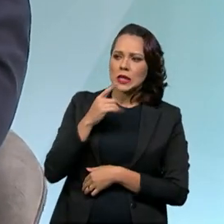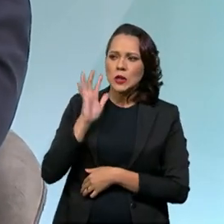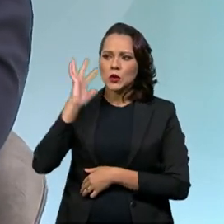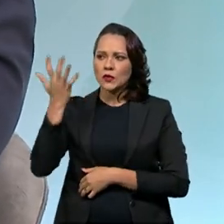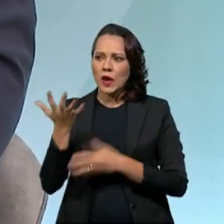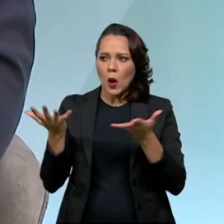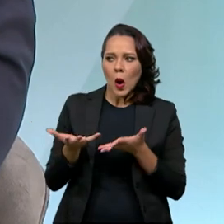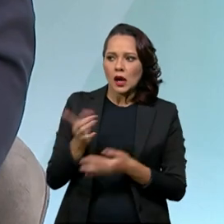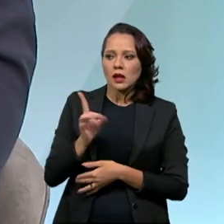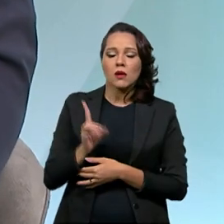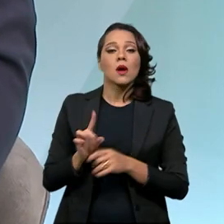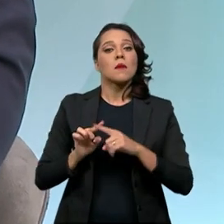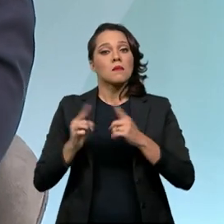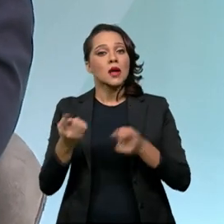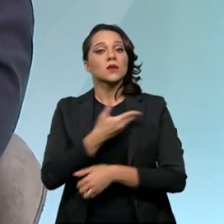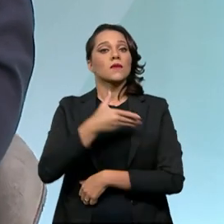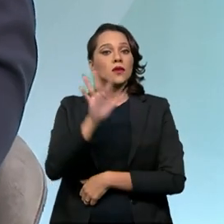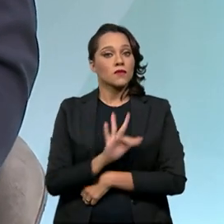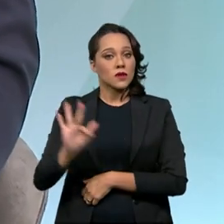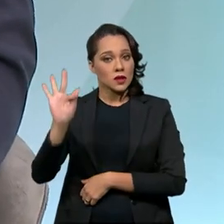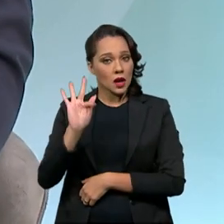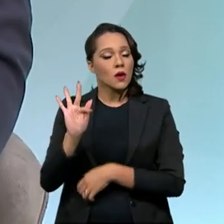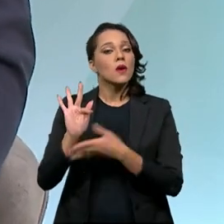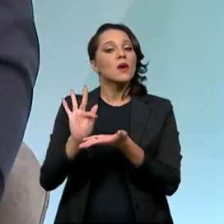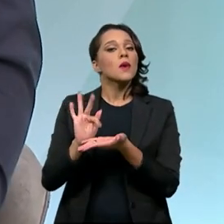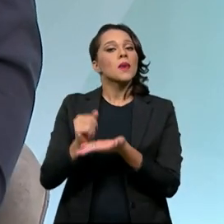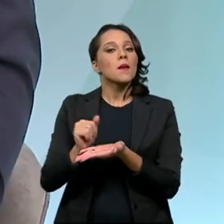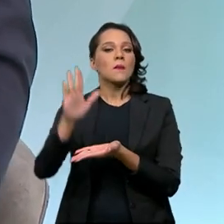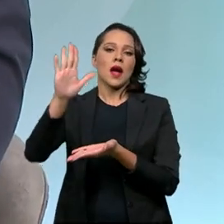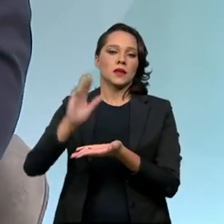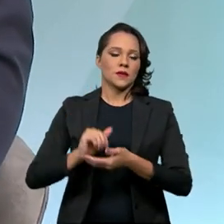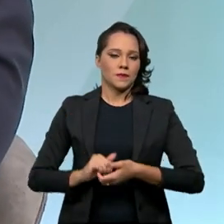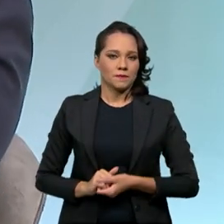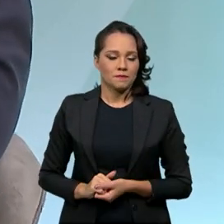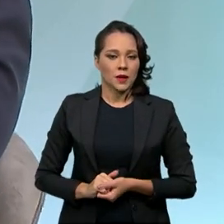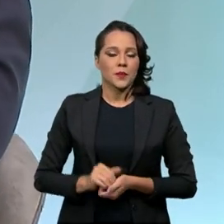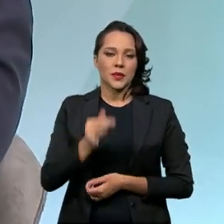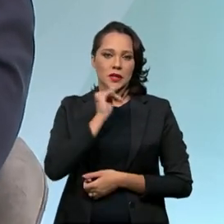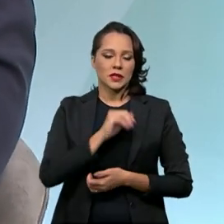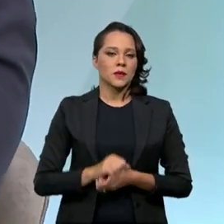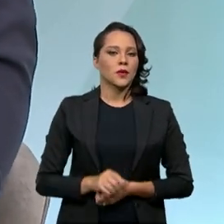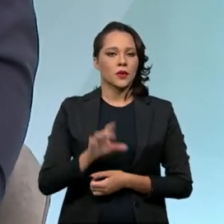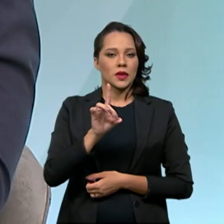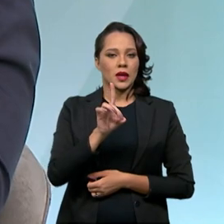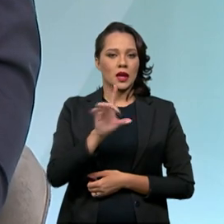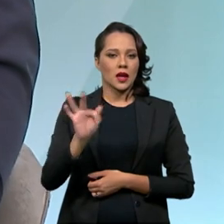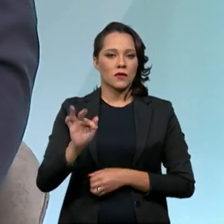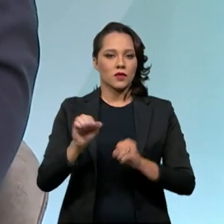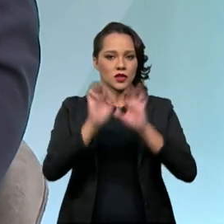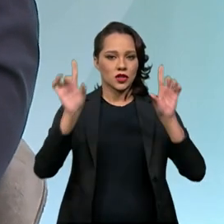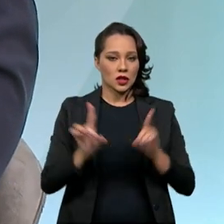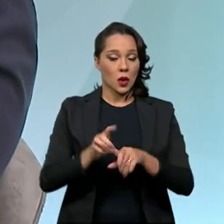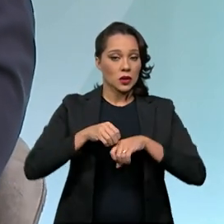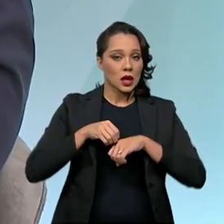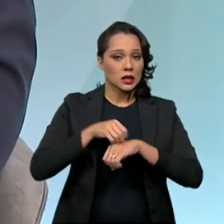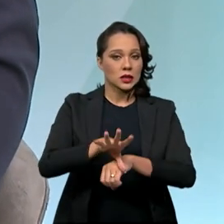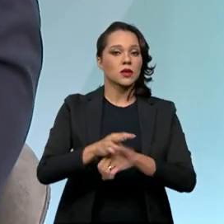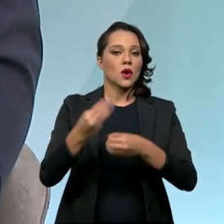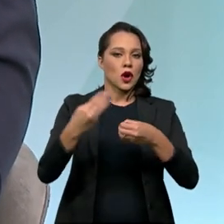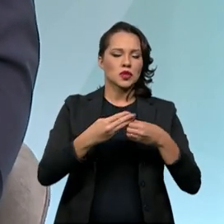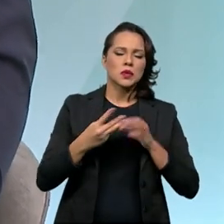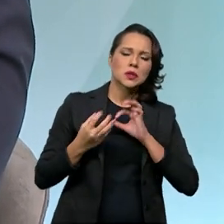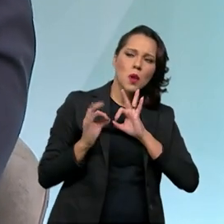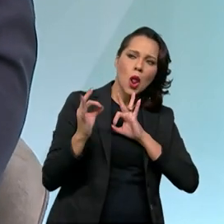dele não é tão grande. Então, o governo federal tem agido em formas de aumentar. Uma forma, por exemplo, é o BES Digital, que nós estamos lançando os municípios